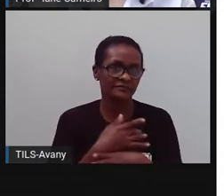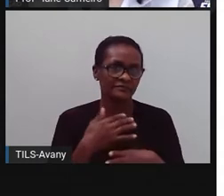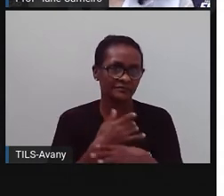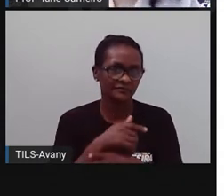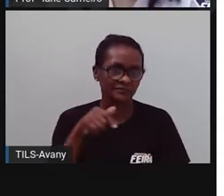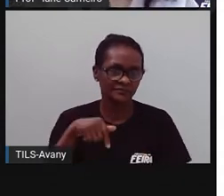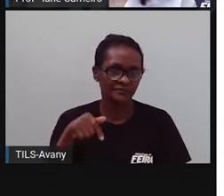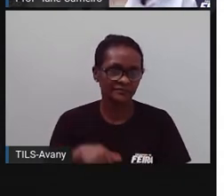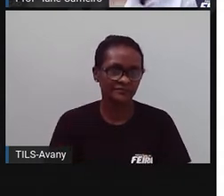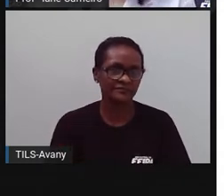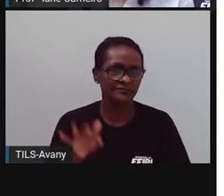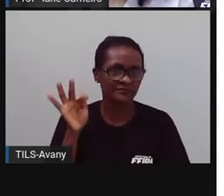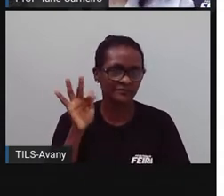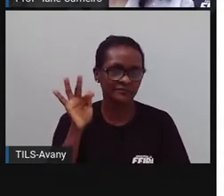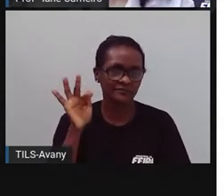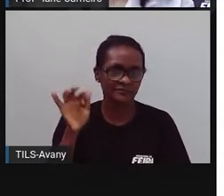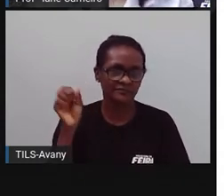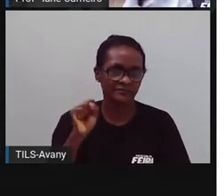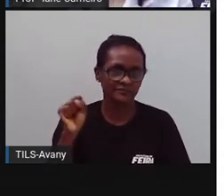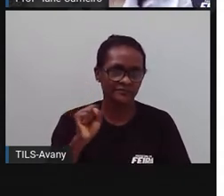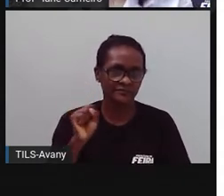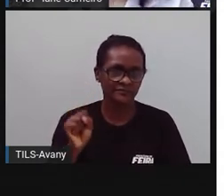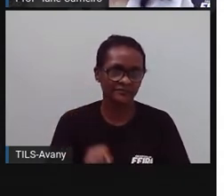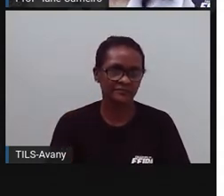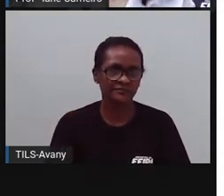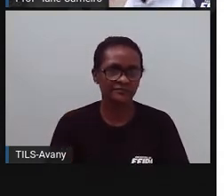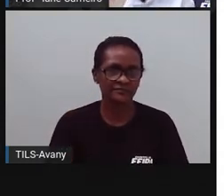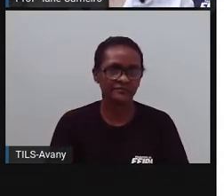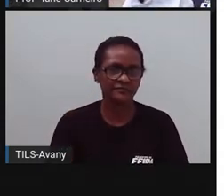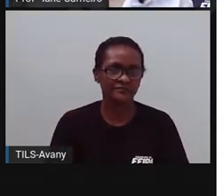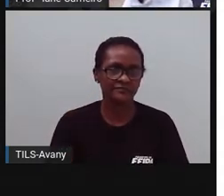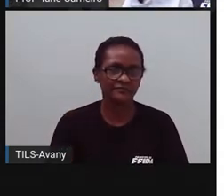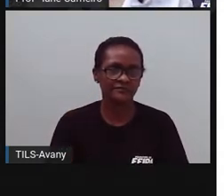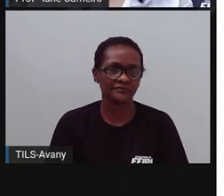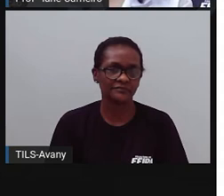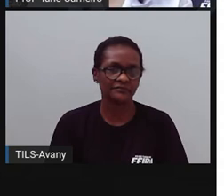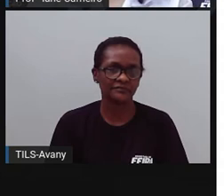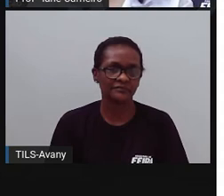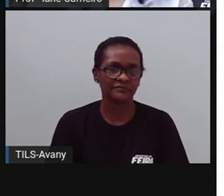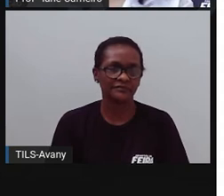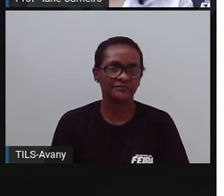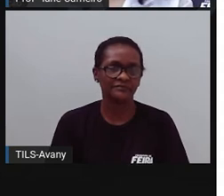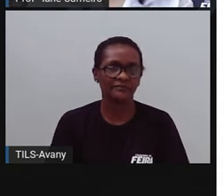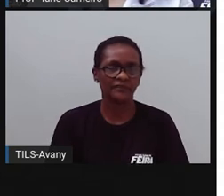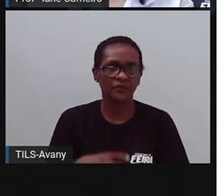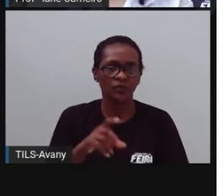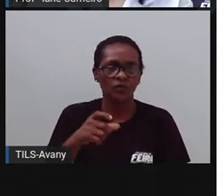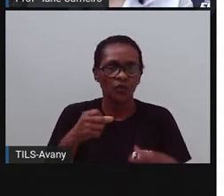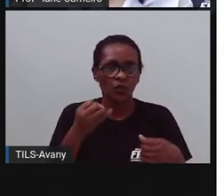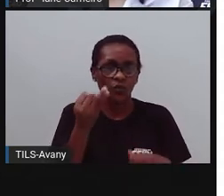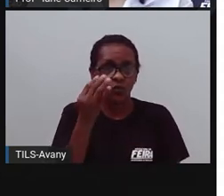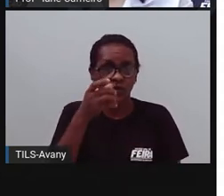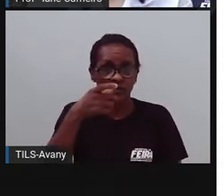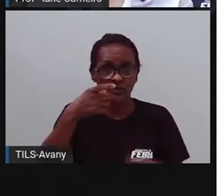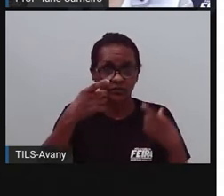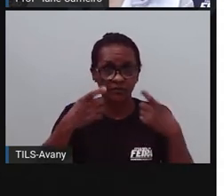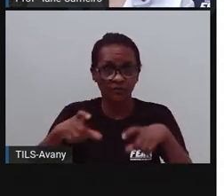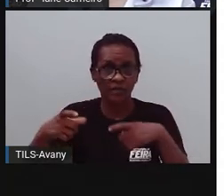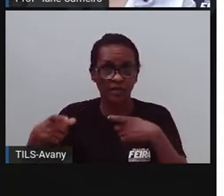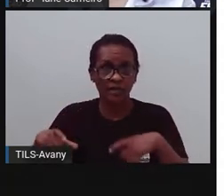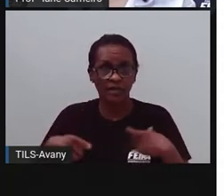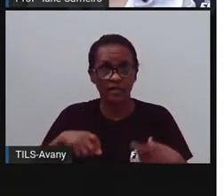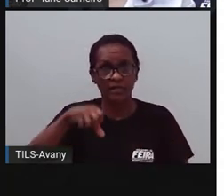E aí cada cidade tem a sua, tá bom? E a diferença. Então, Feira de Santana, ela tem 99 barras, né? Aqui